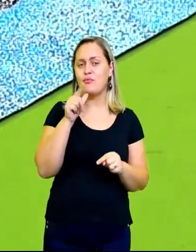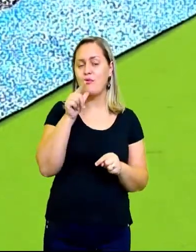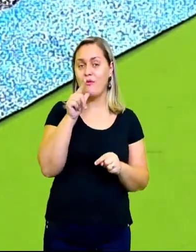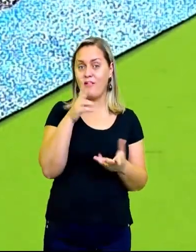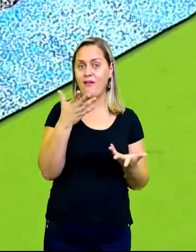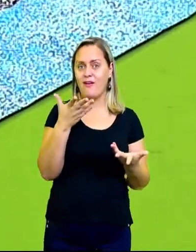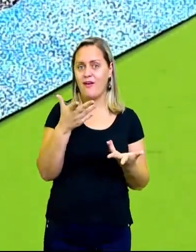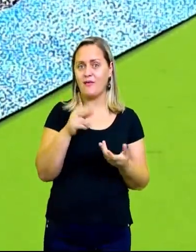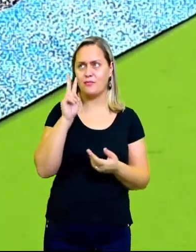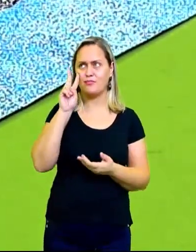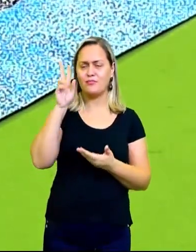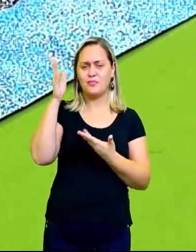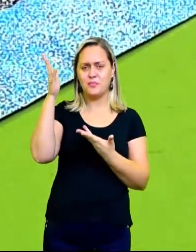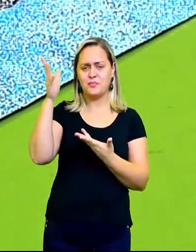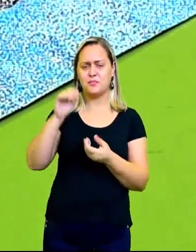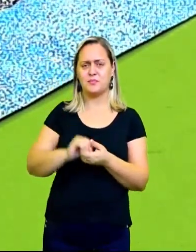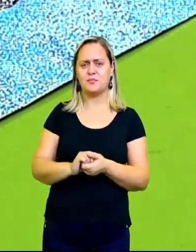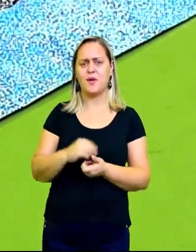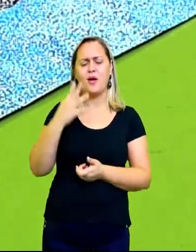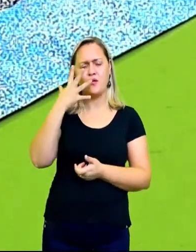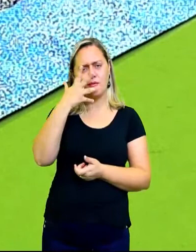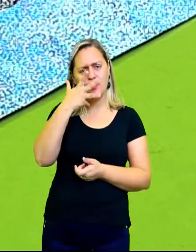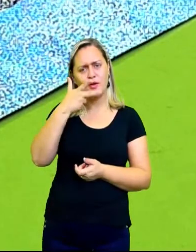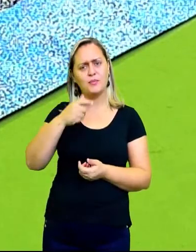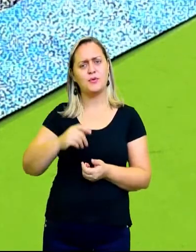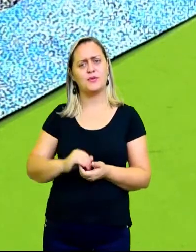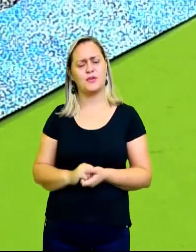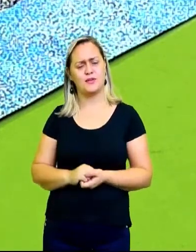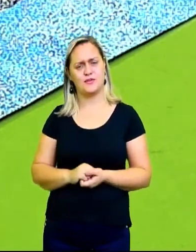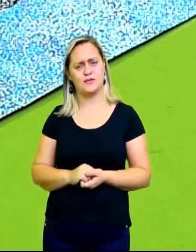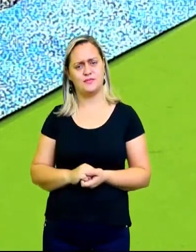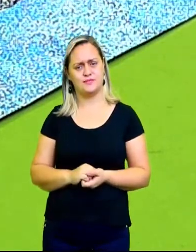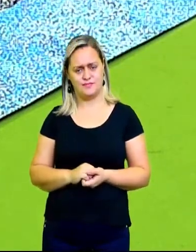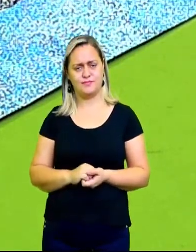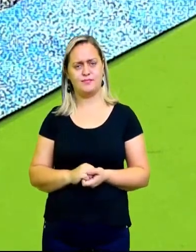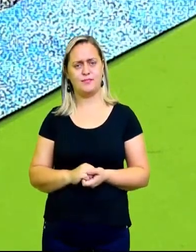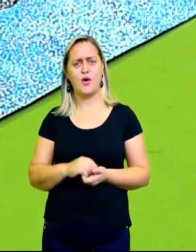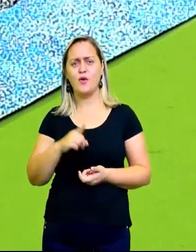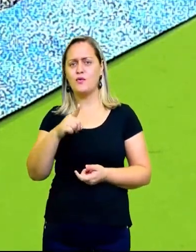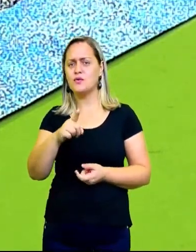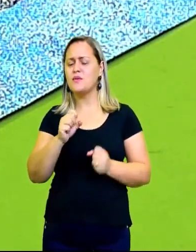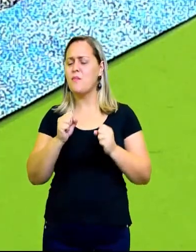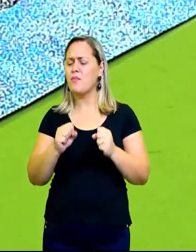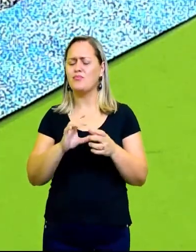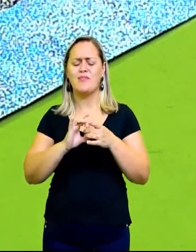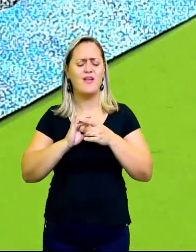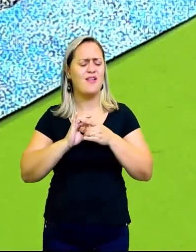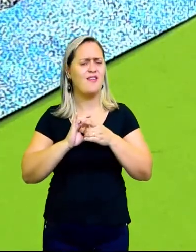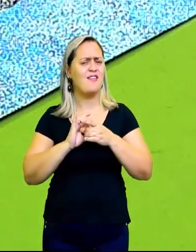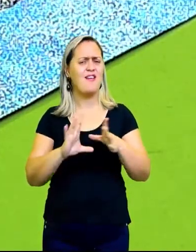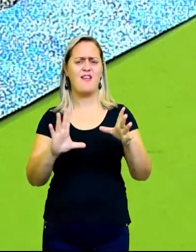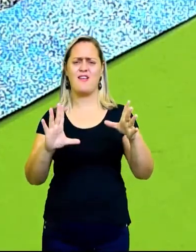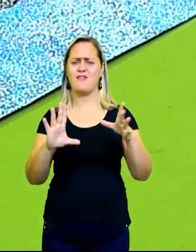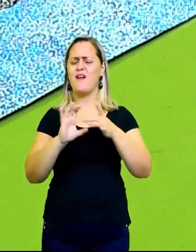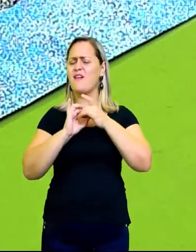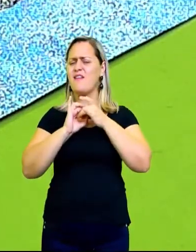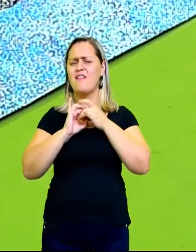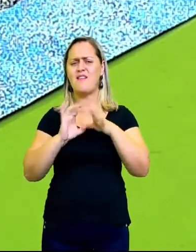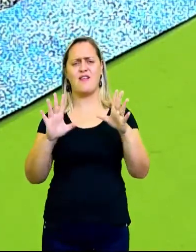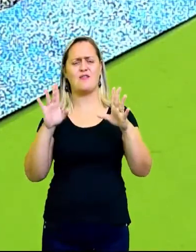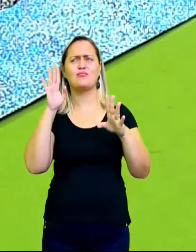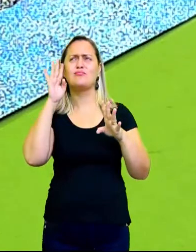desenho, dentro do seu colorido. Aí você pode realmente usar a sua imaginação. você pode